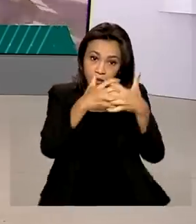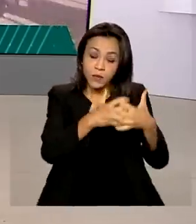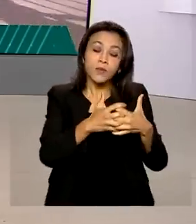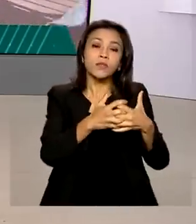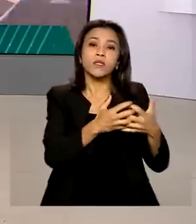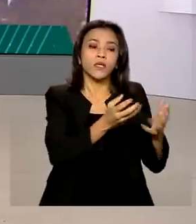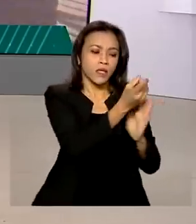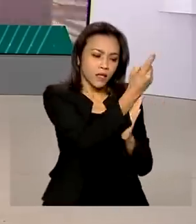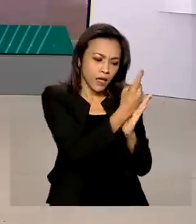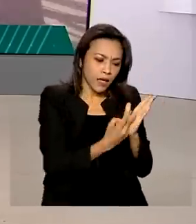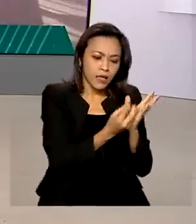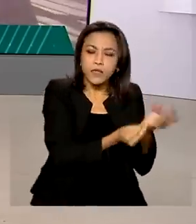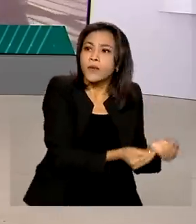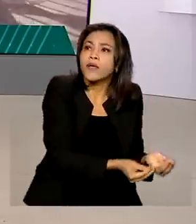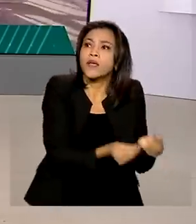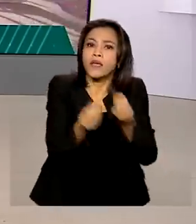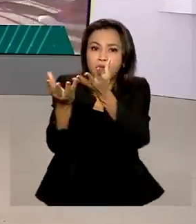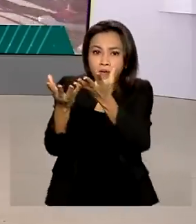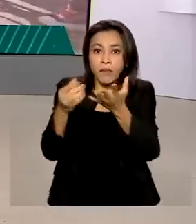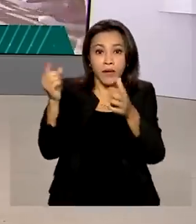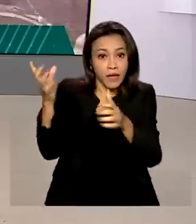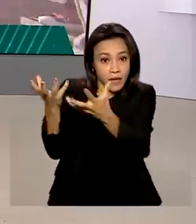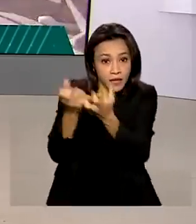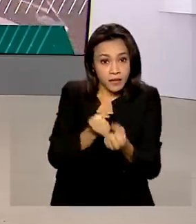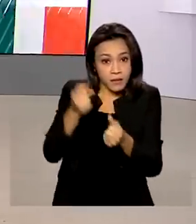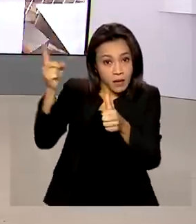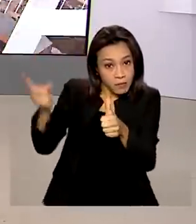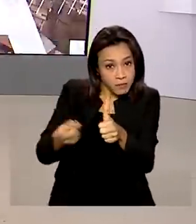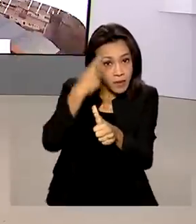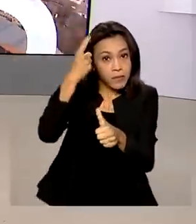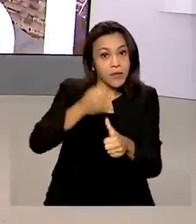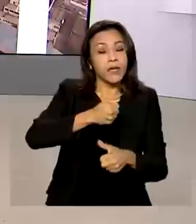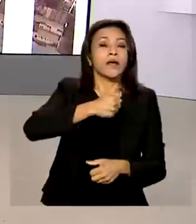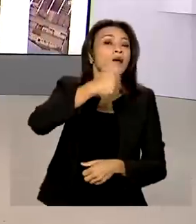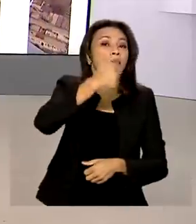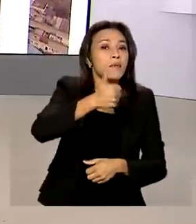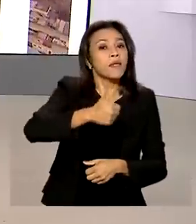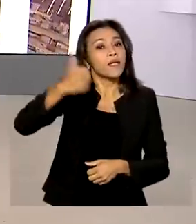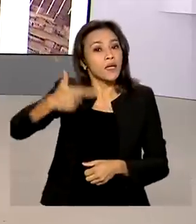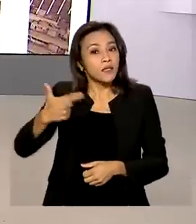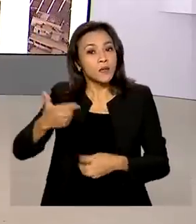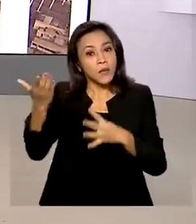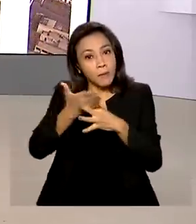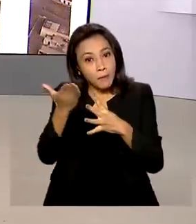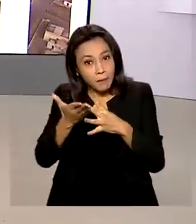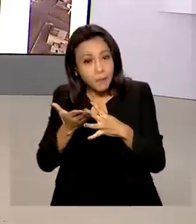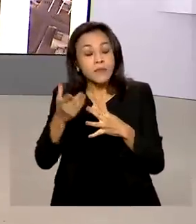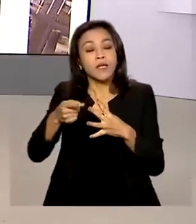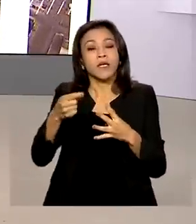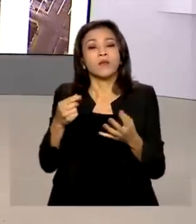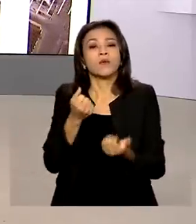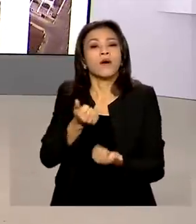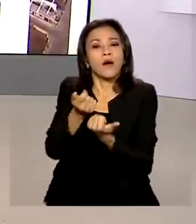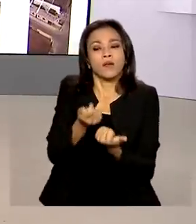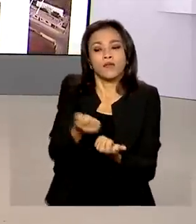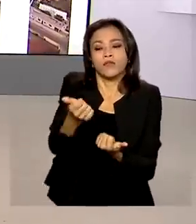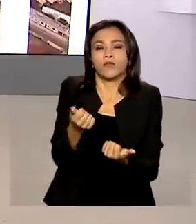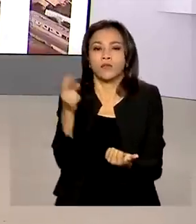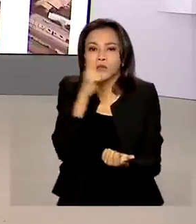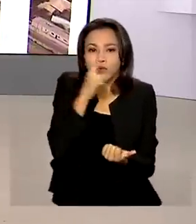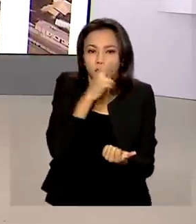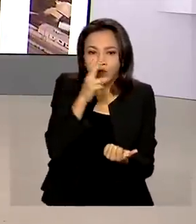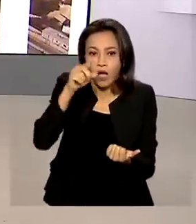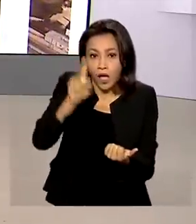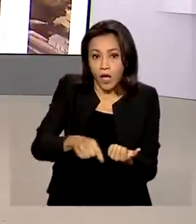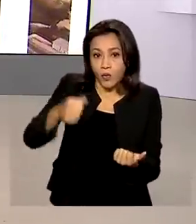autodeclaração para receber a primeira e a segunda parcelas do benefício emergencial. Será o segundo